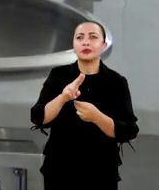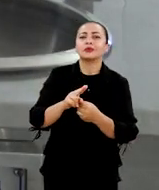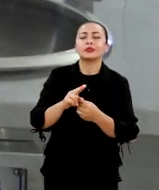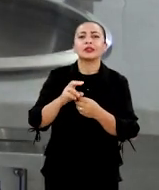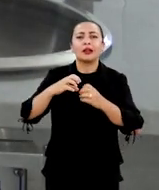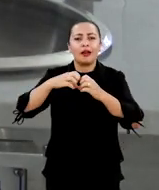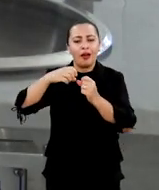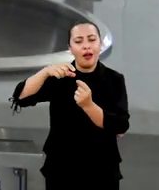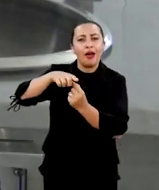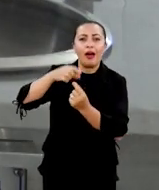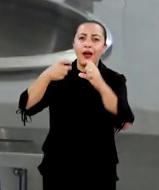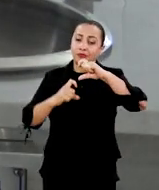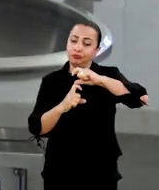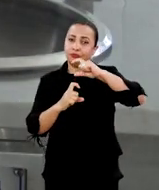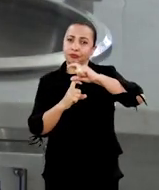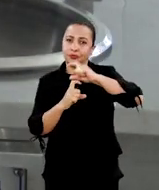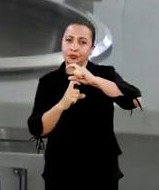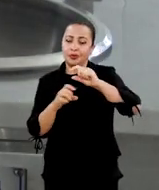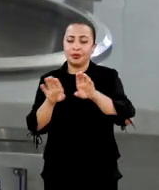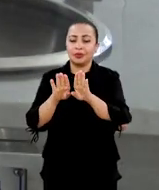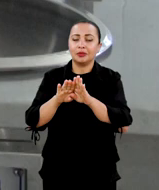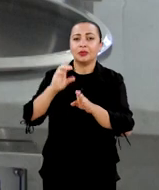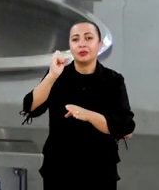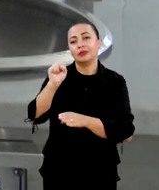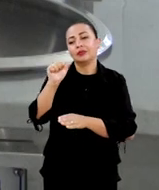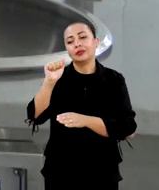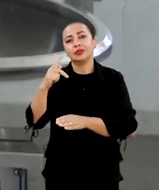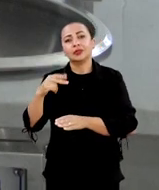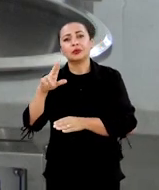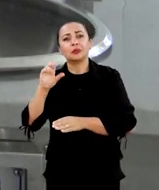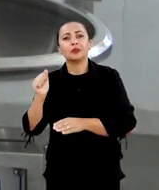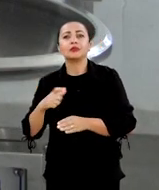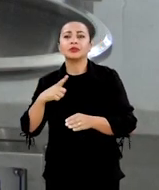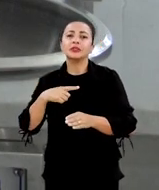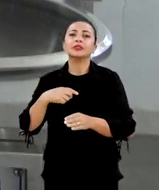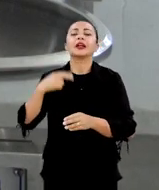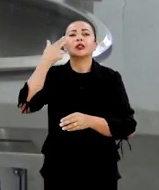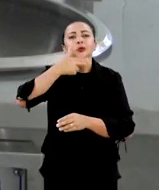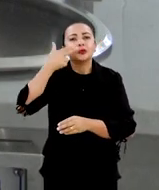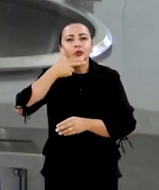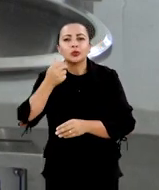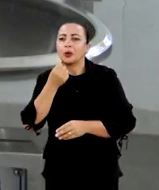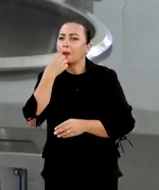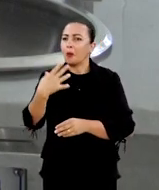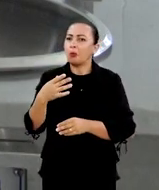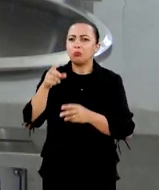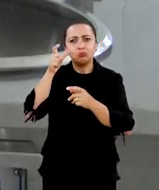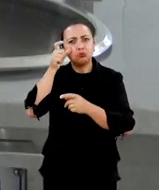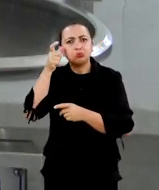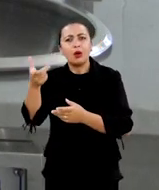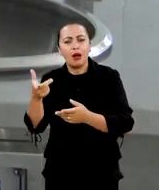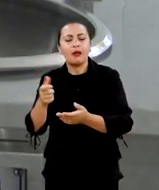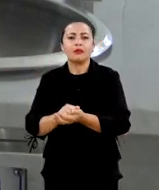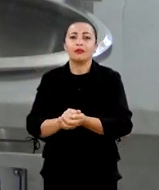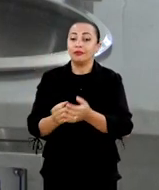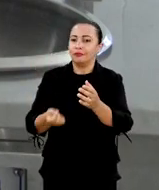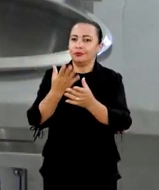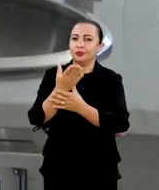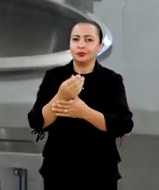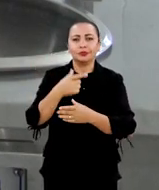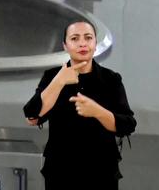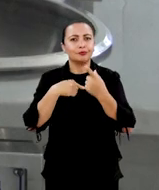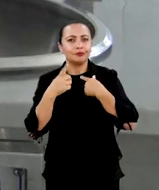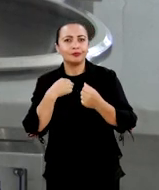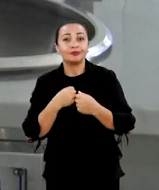mais utilizada a castanha do caju. E aí a sapucaia tem teorias nutricionais muito interessantes. E aí com